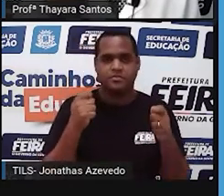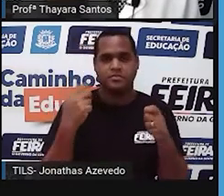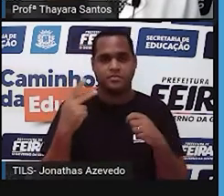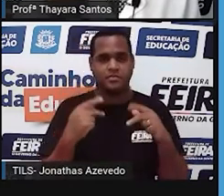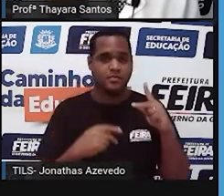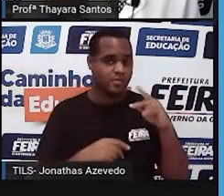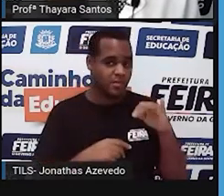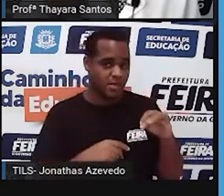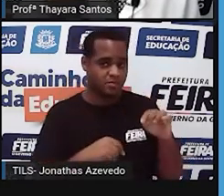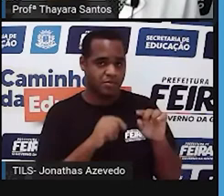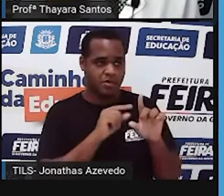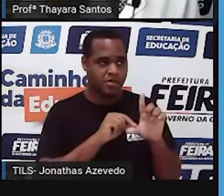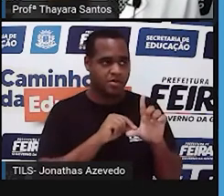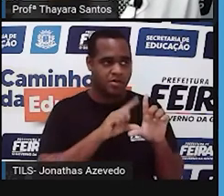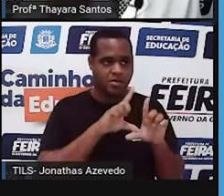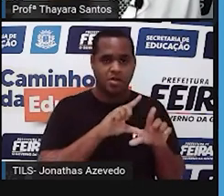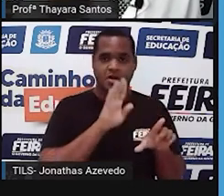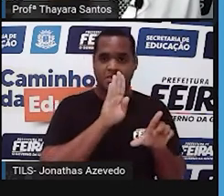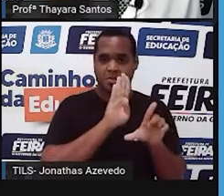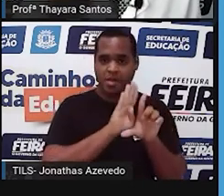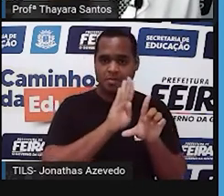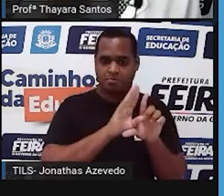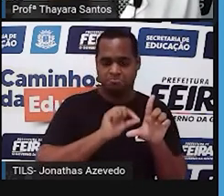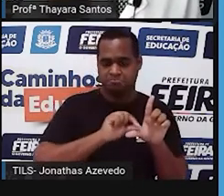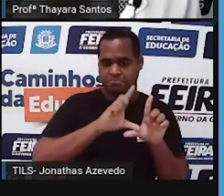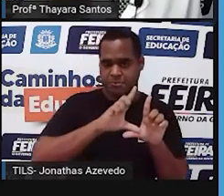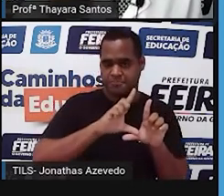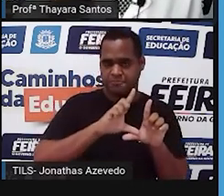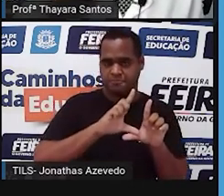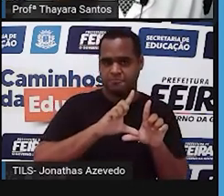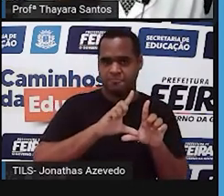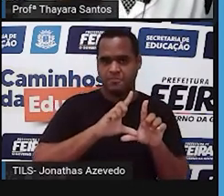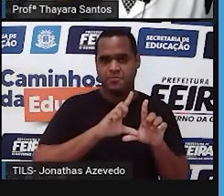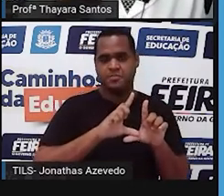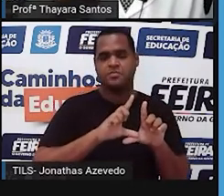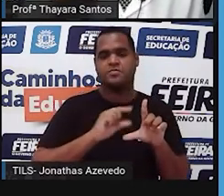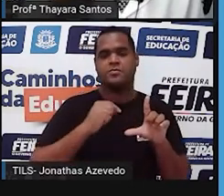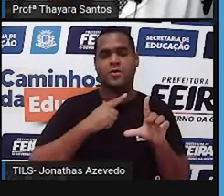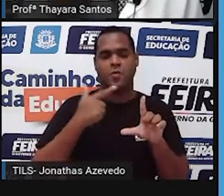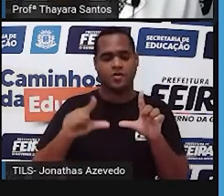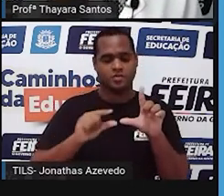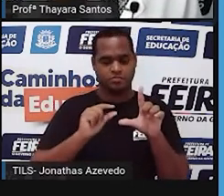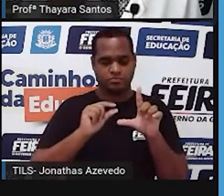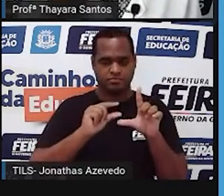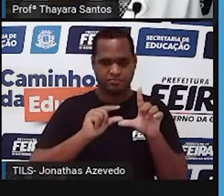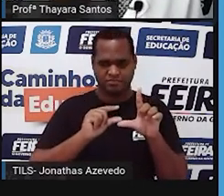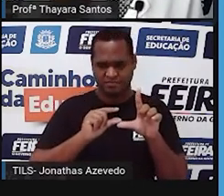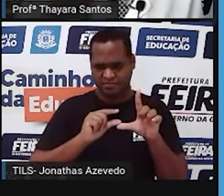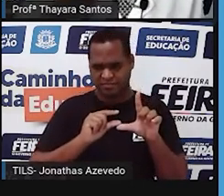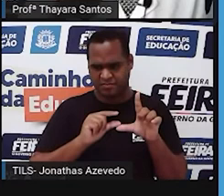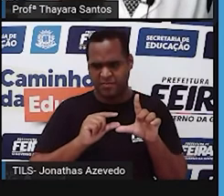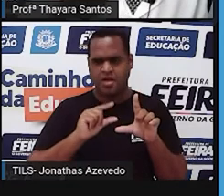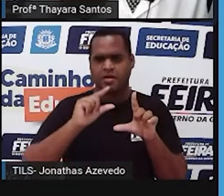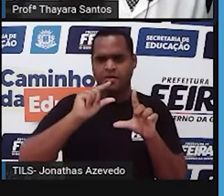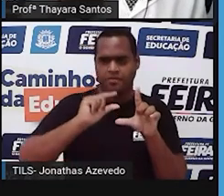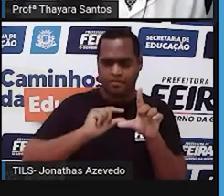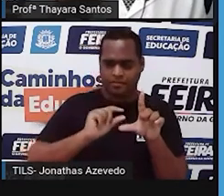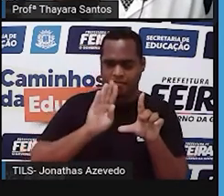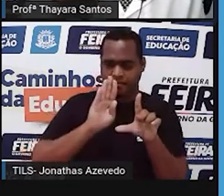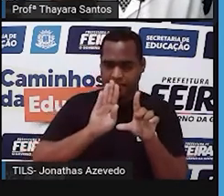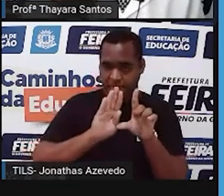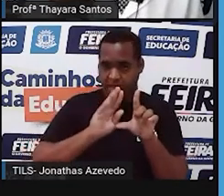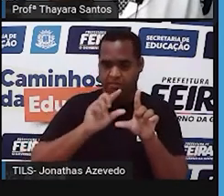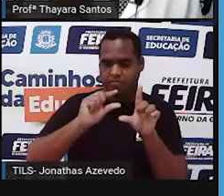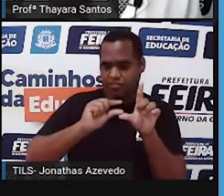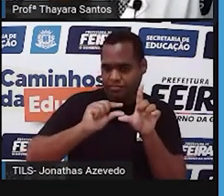ele herdou um alelo dominante, que é representado pela letra B maiúsculo. E do outro, ele herdou um alelo recessivo,